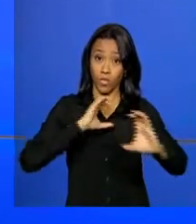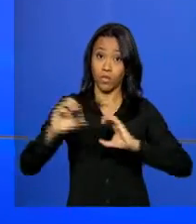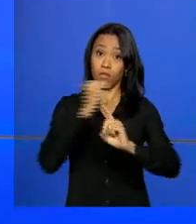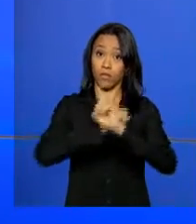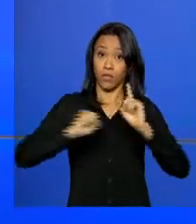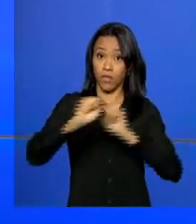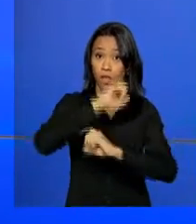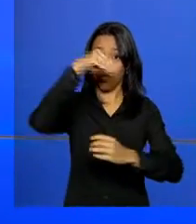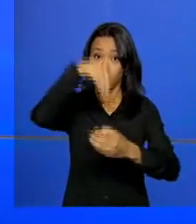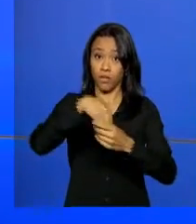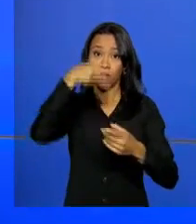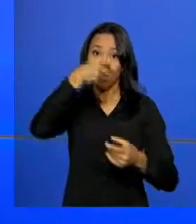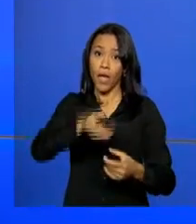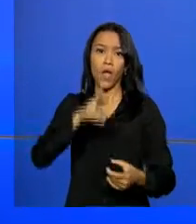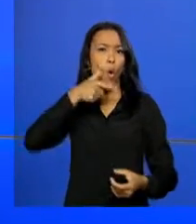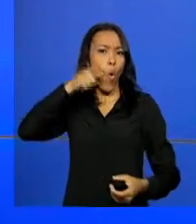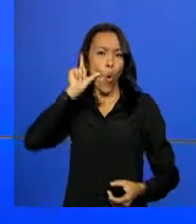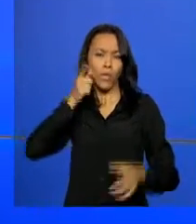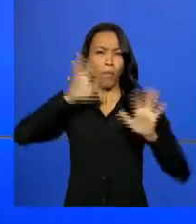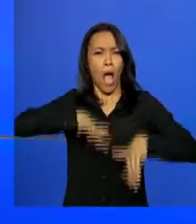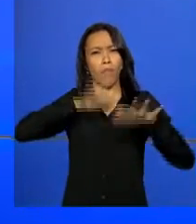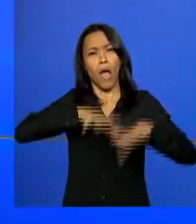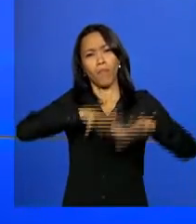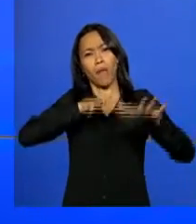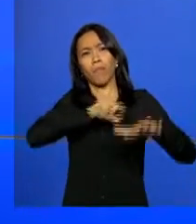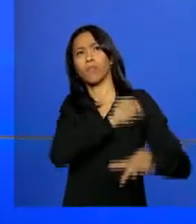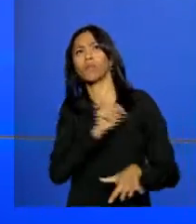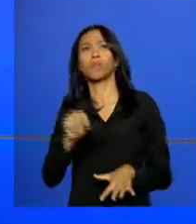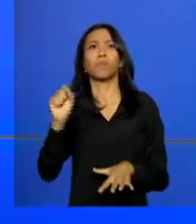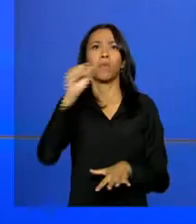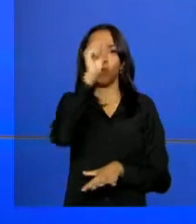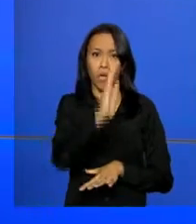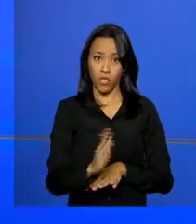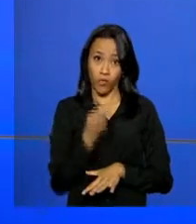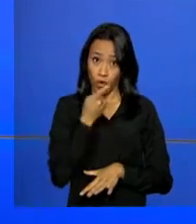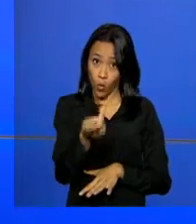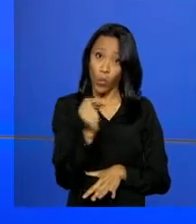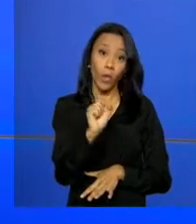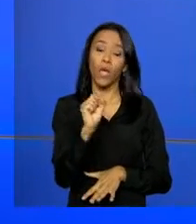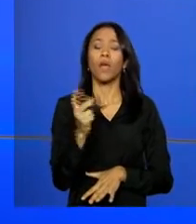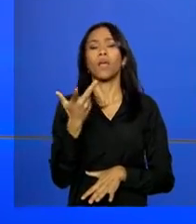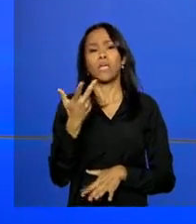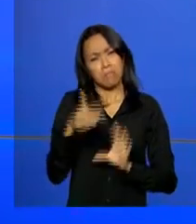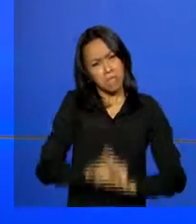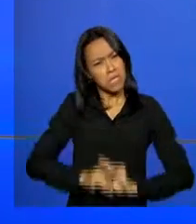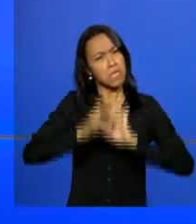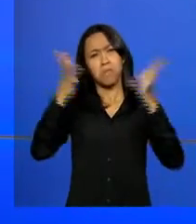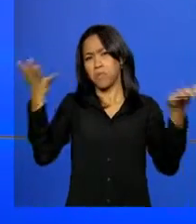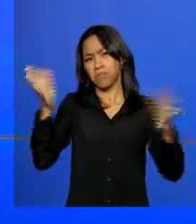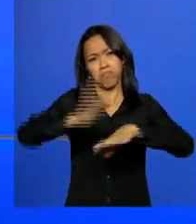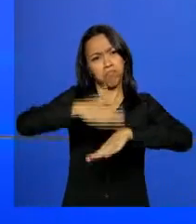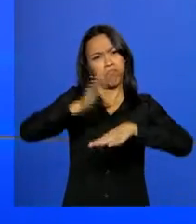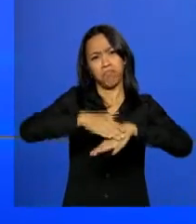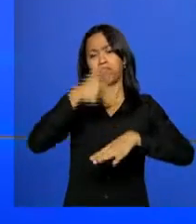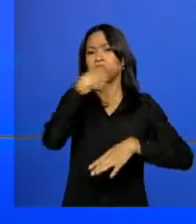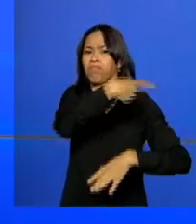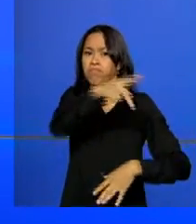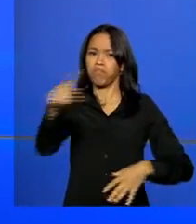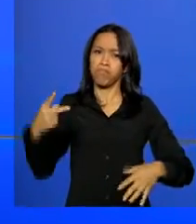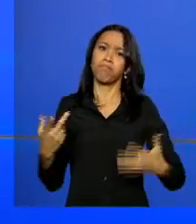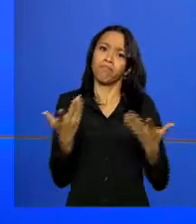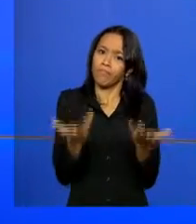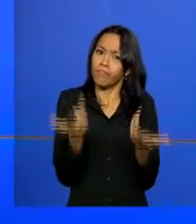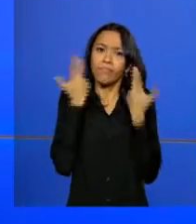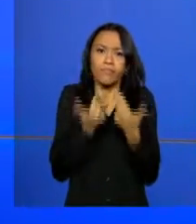nota ontem sobre as manifestações ocorridas em todo o país. Segundo o texto, a liberdade de manifestação é própria das